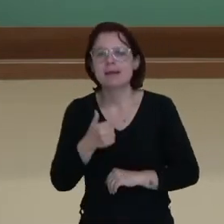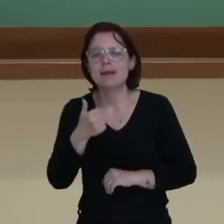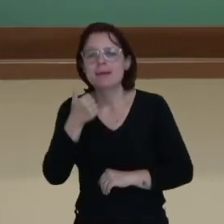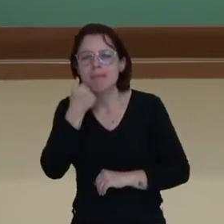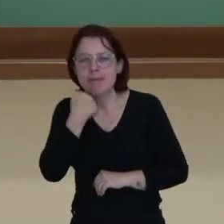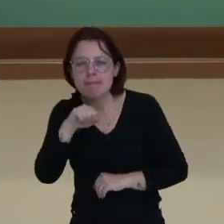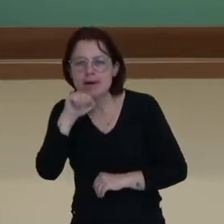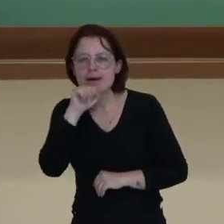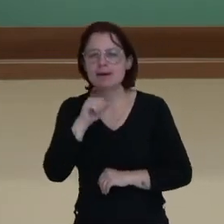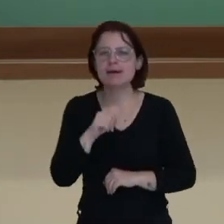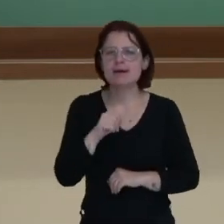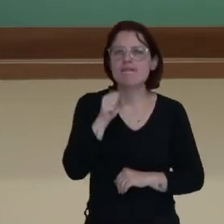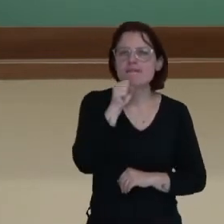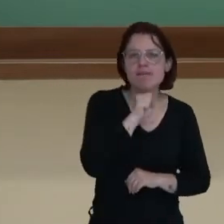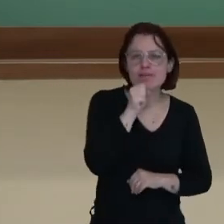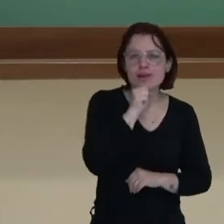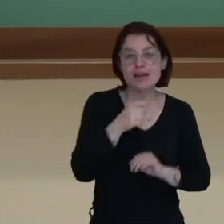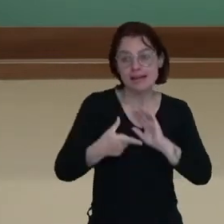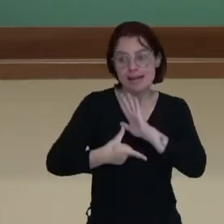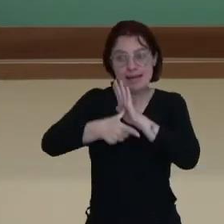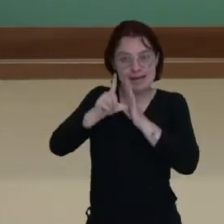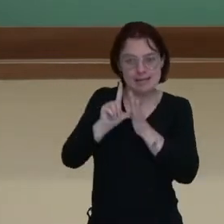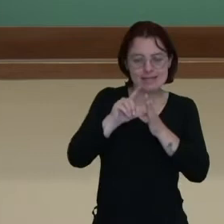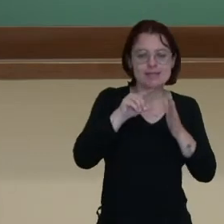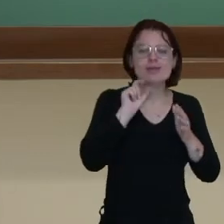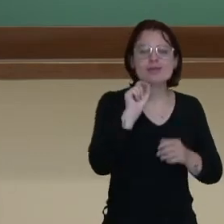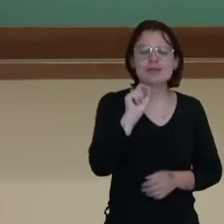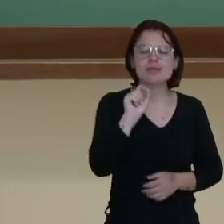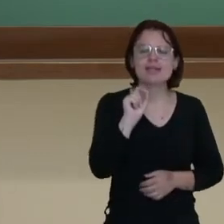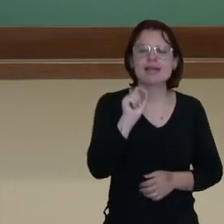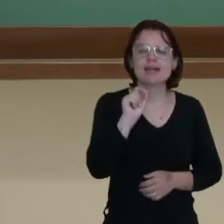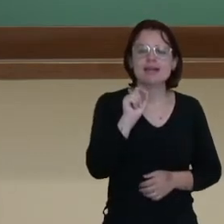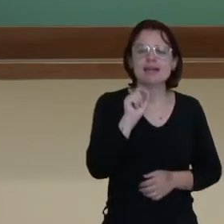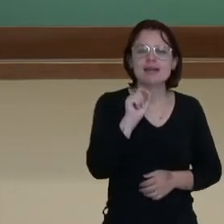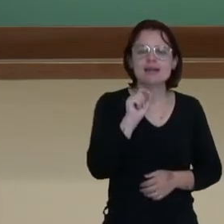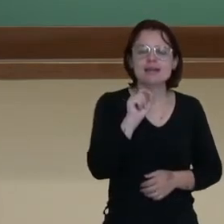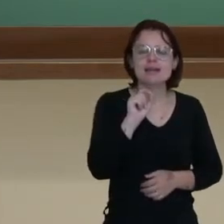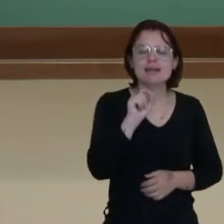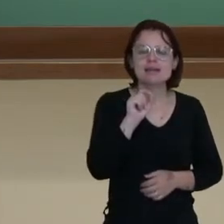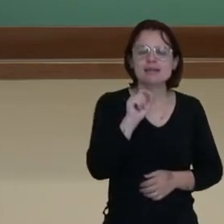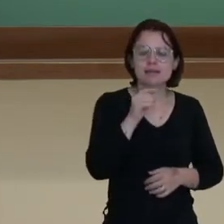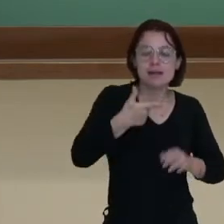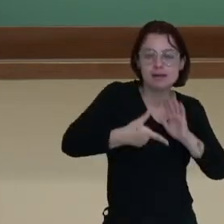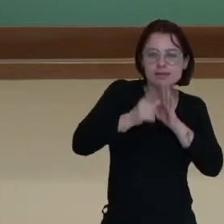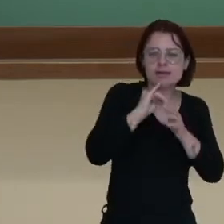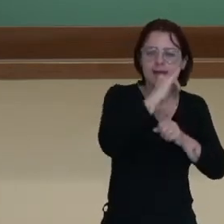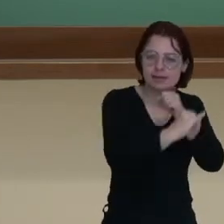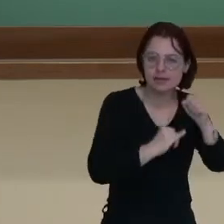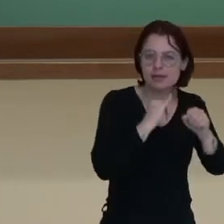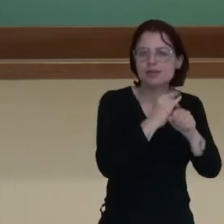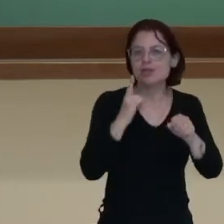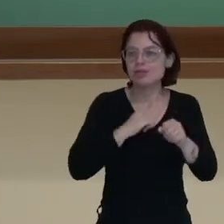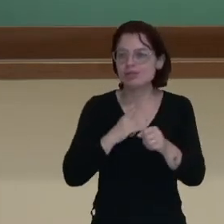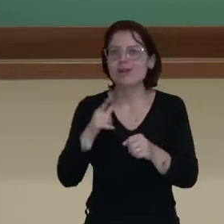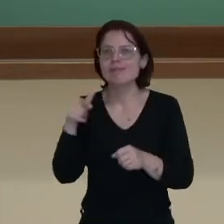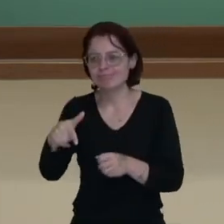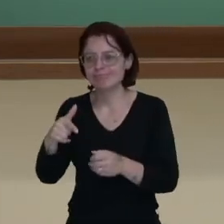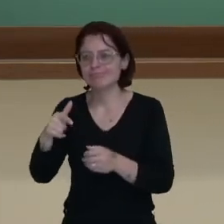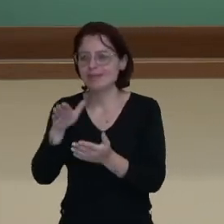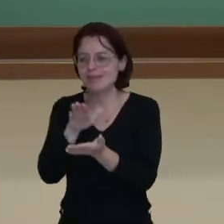atrás, antes do advento da internet, a enciclopédia era impressa. Então, muitas famílias tinham aquela